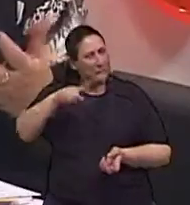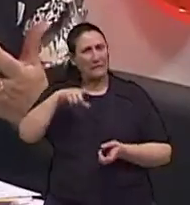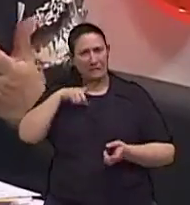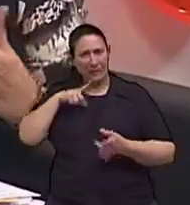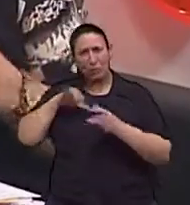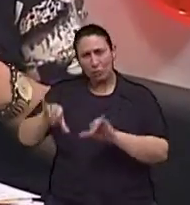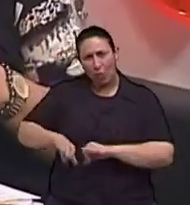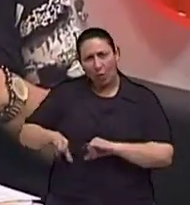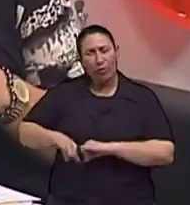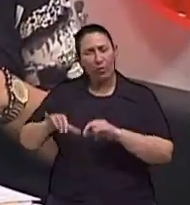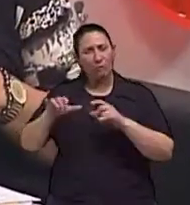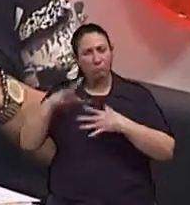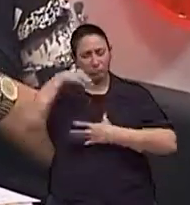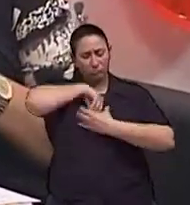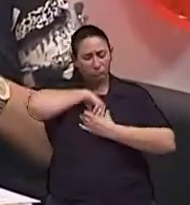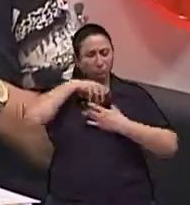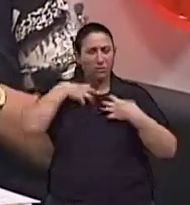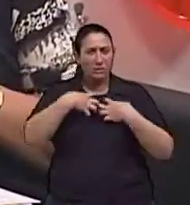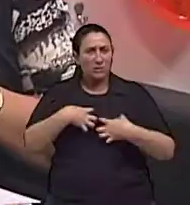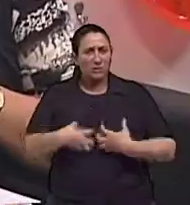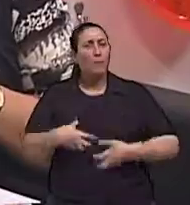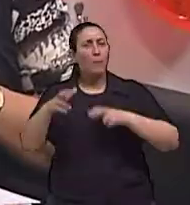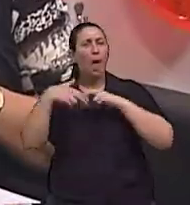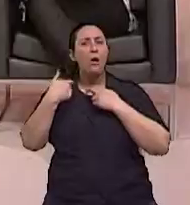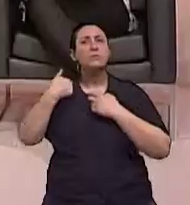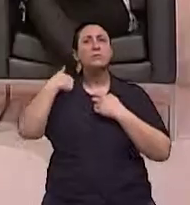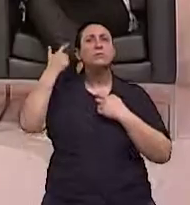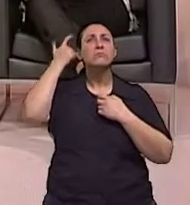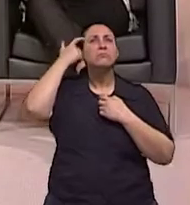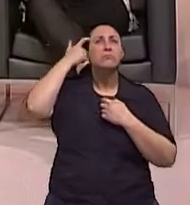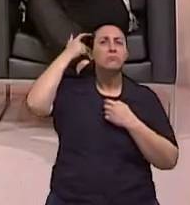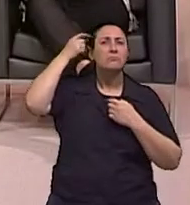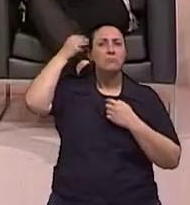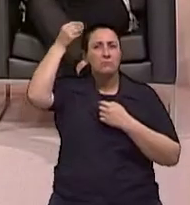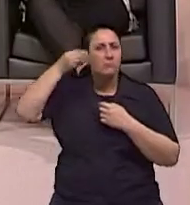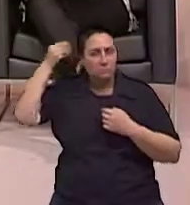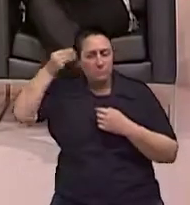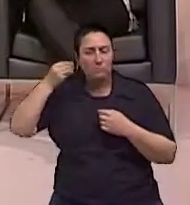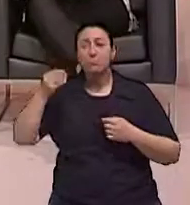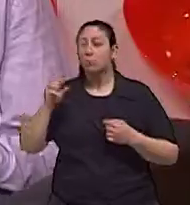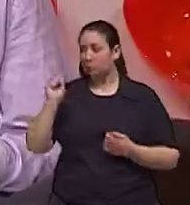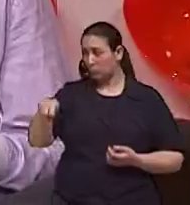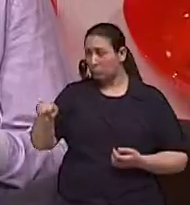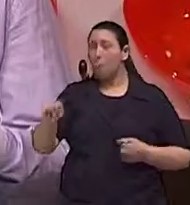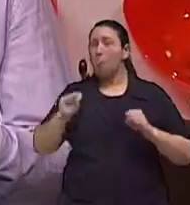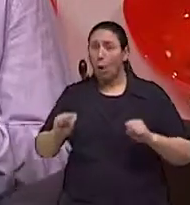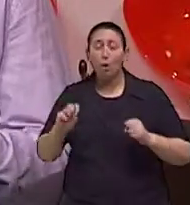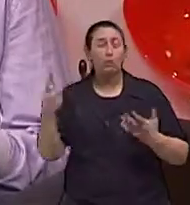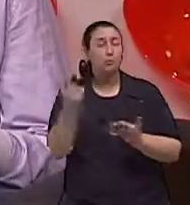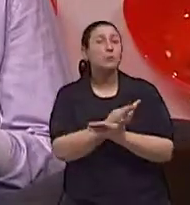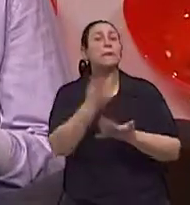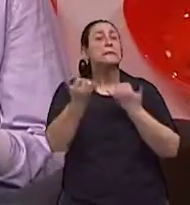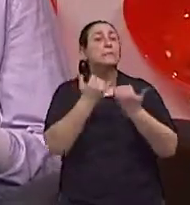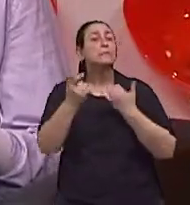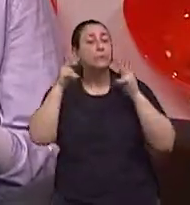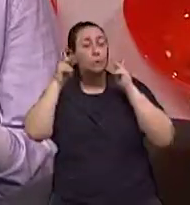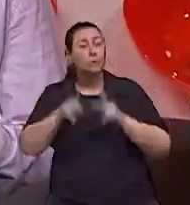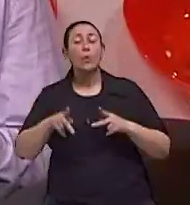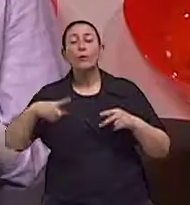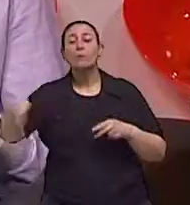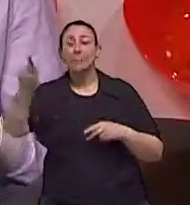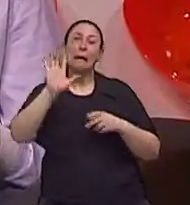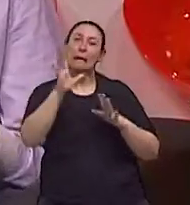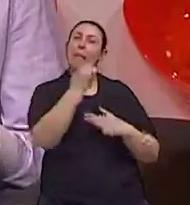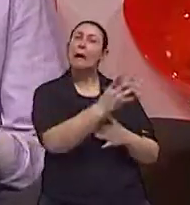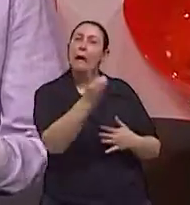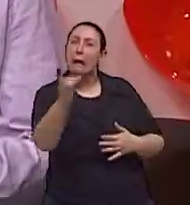com a nossa a nossa psique ali desajustada? Exatamente Claro que não tem como definir porque cada caso é um caso o